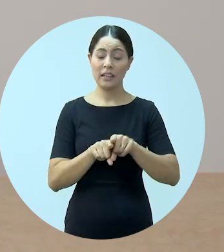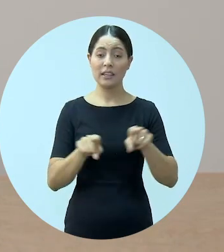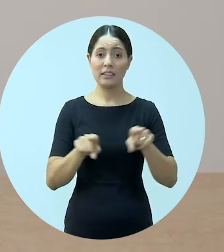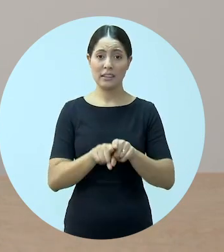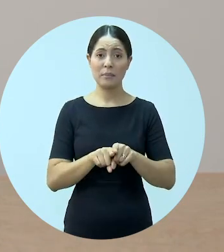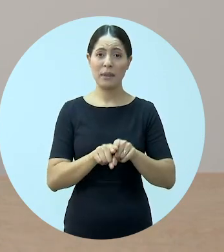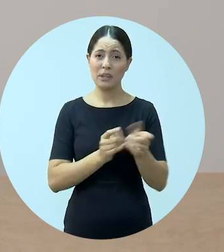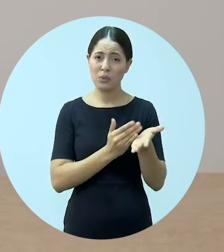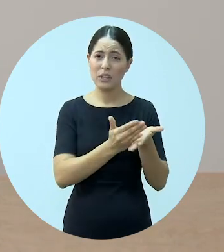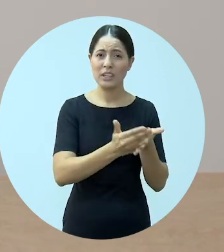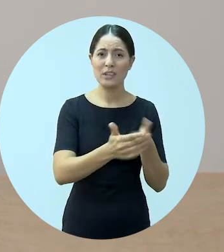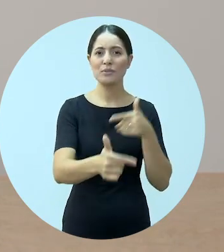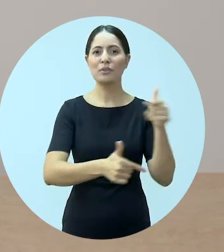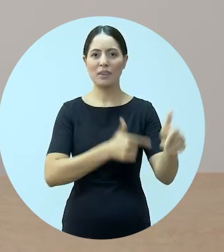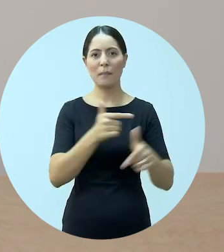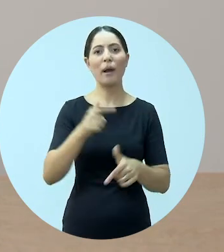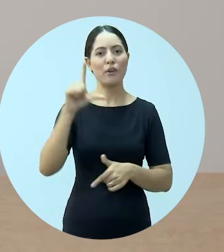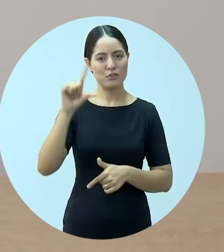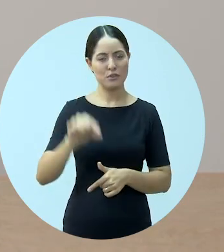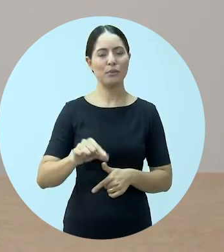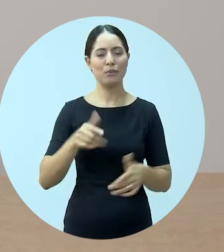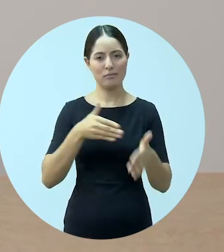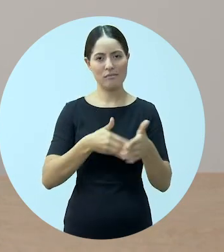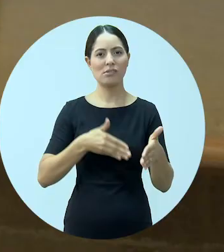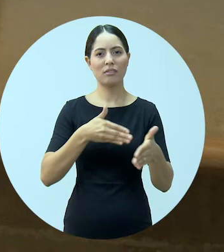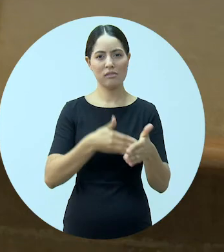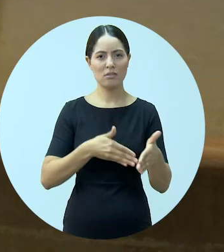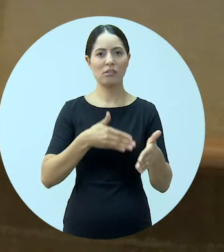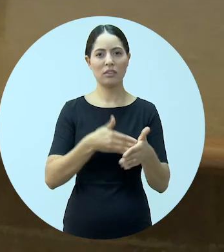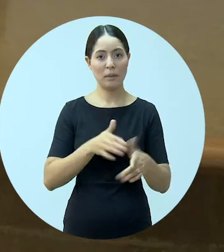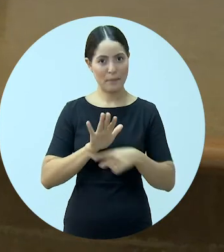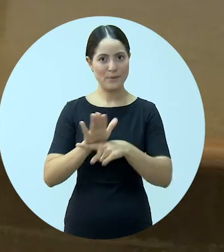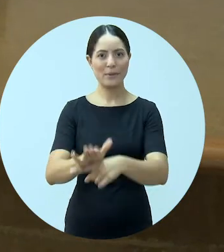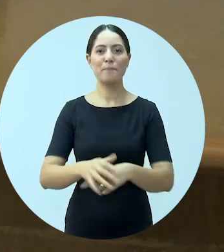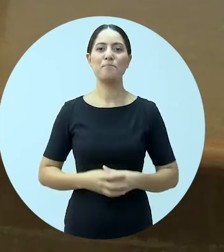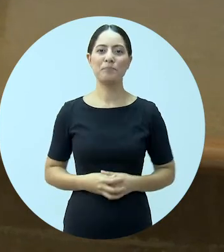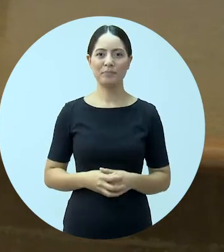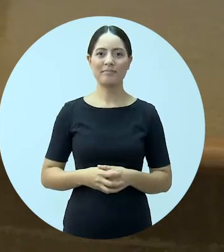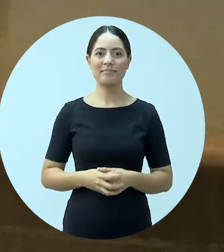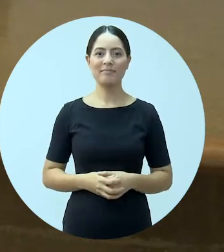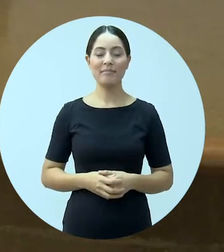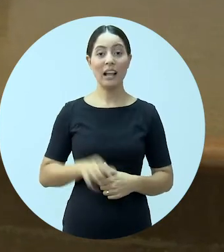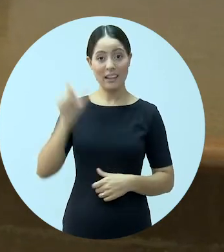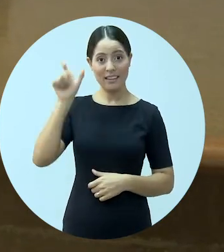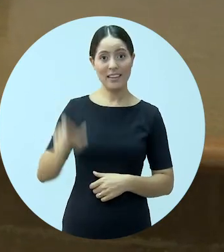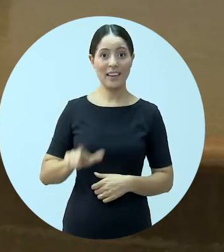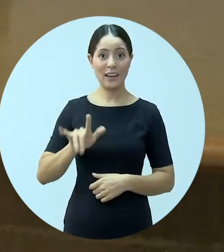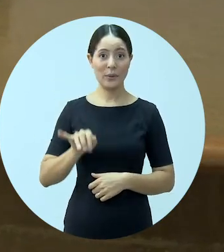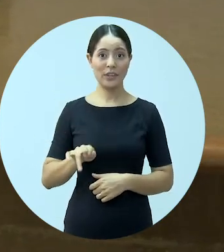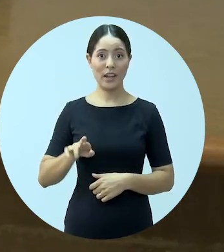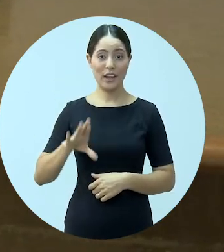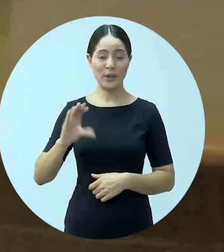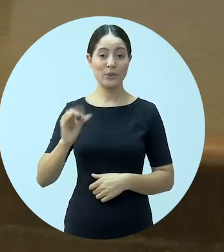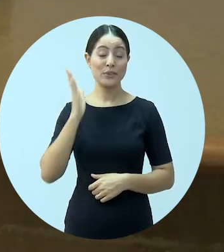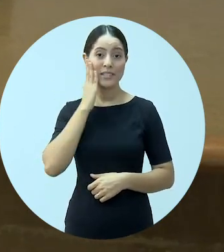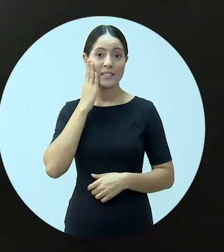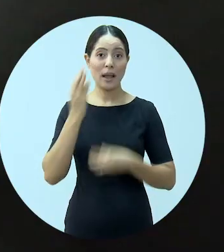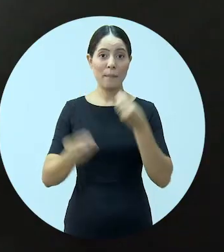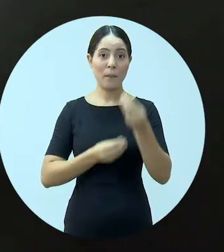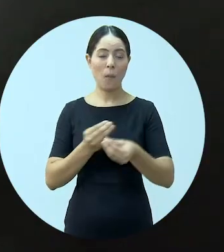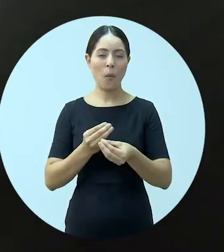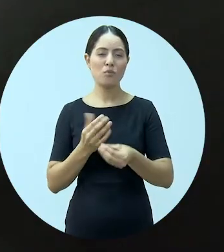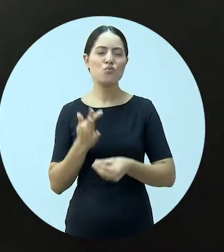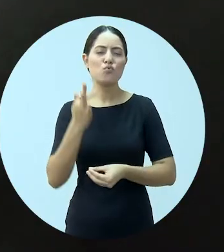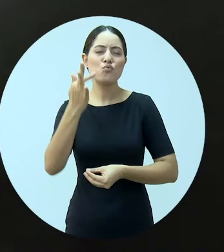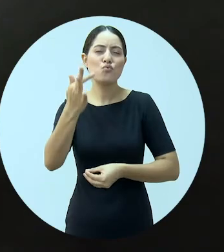e diminuir as dificuldades no início da carreira. E com tanto apoio neste início de carreira, Leonardo já até